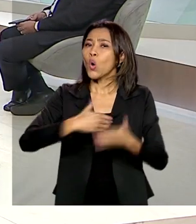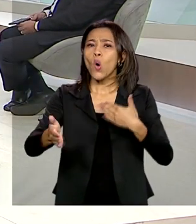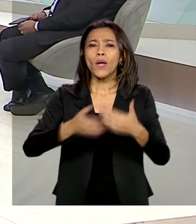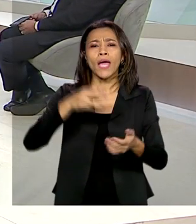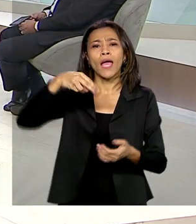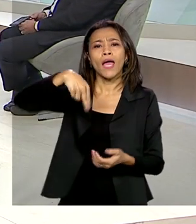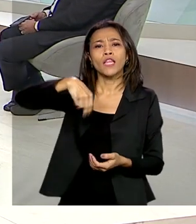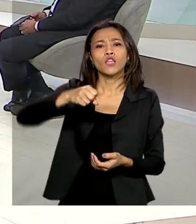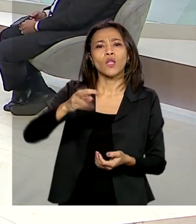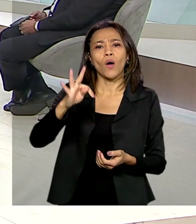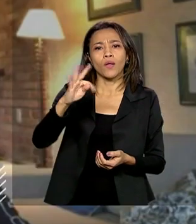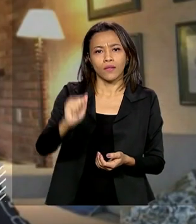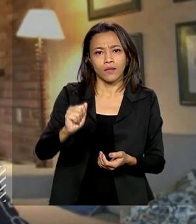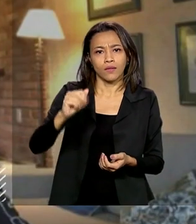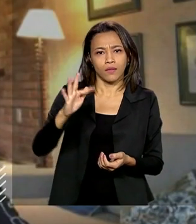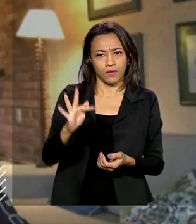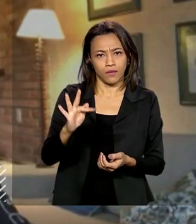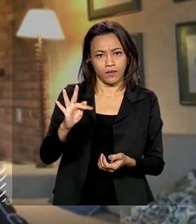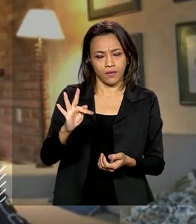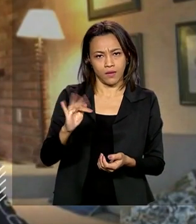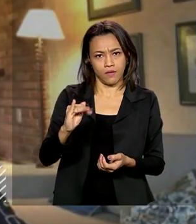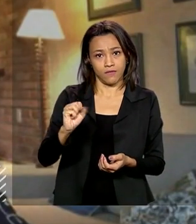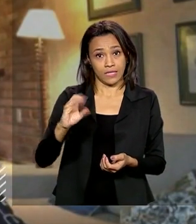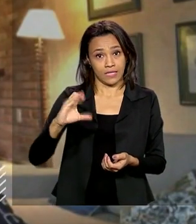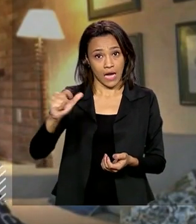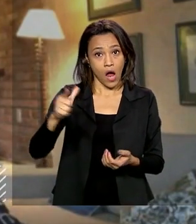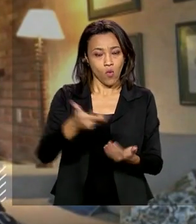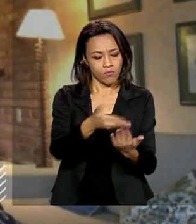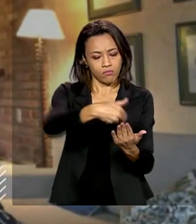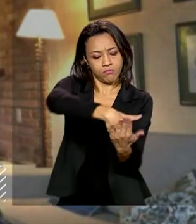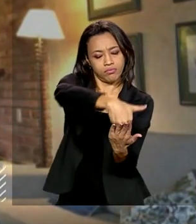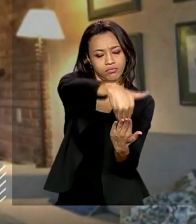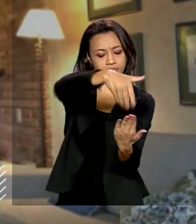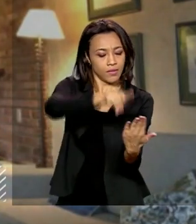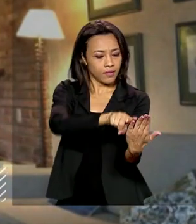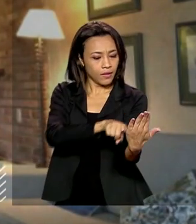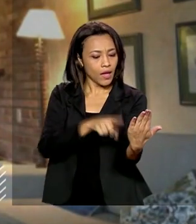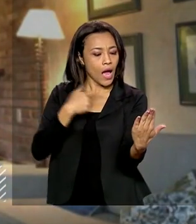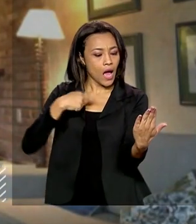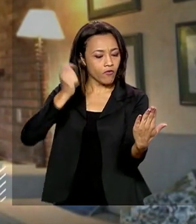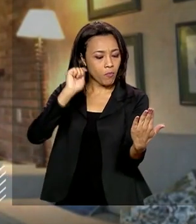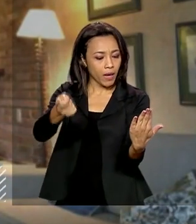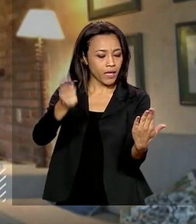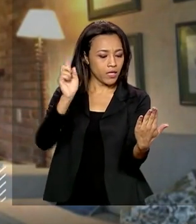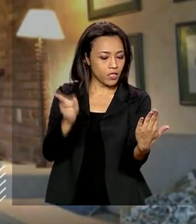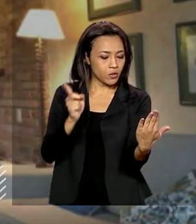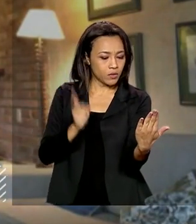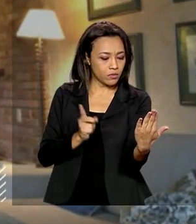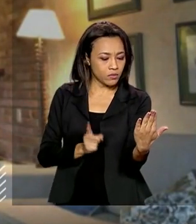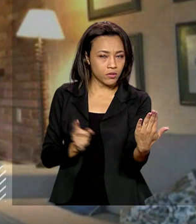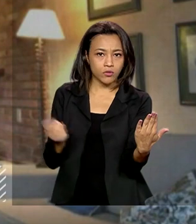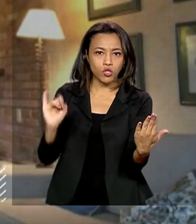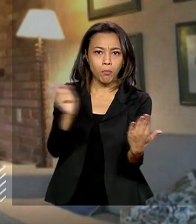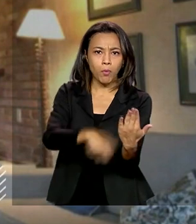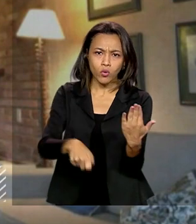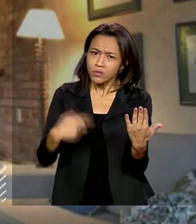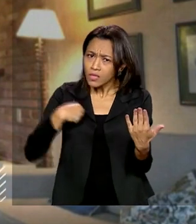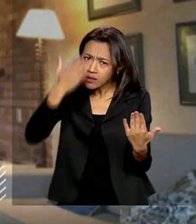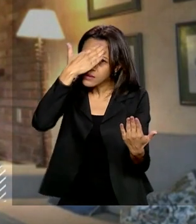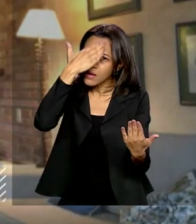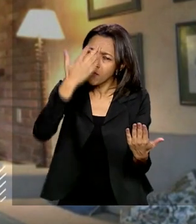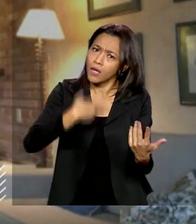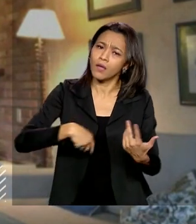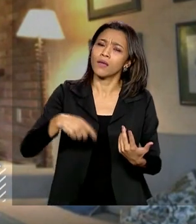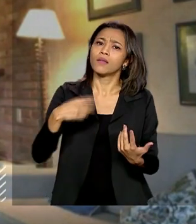você pega tem a estimativa dos impostos recolhidos para começar a mudar essa cultura, criar a